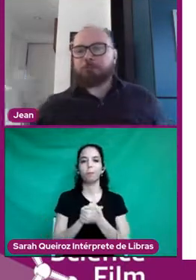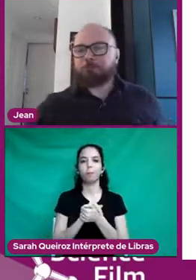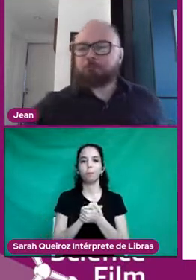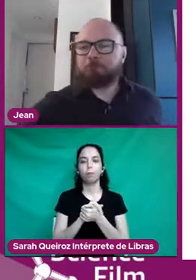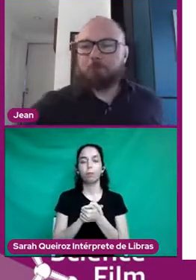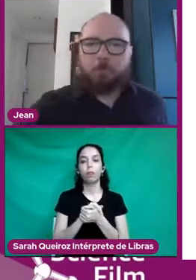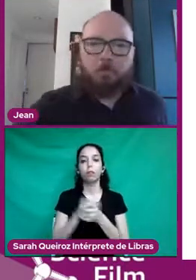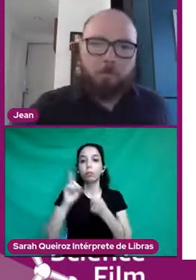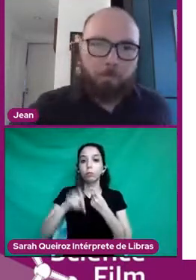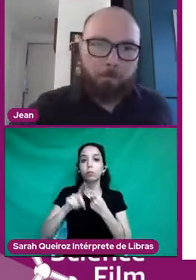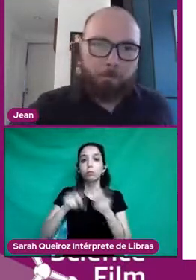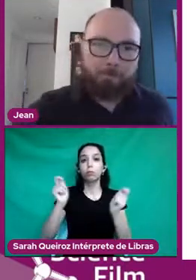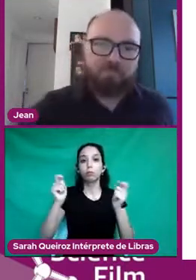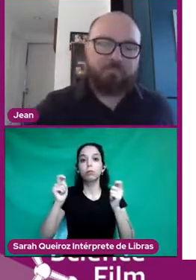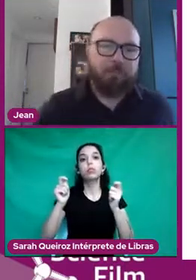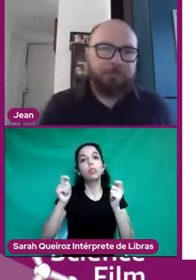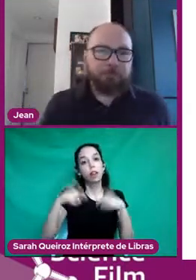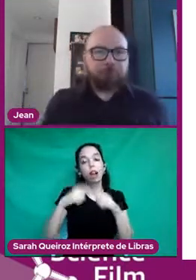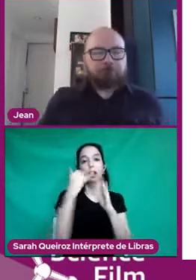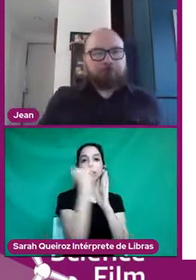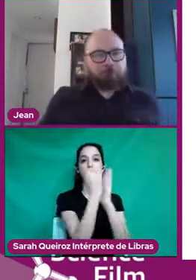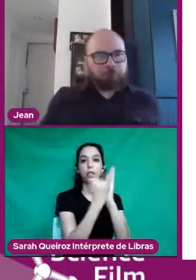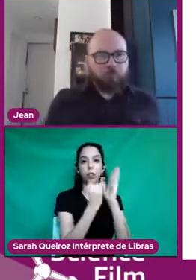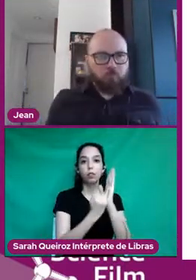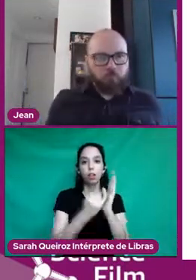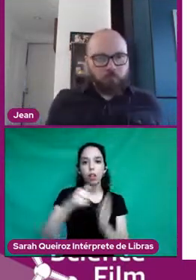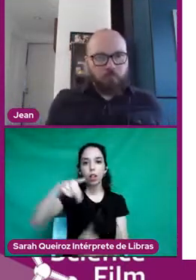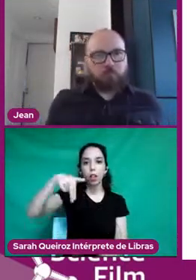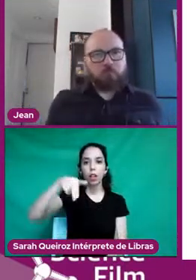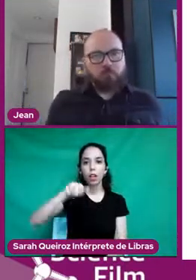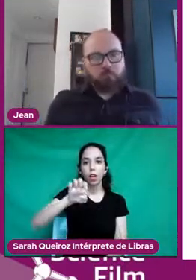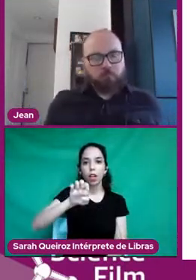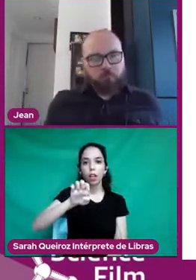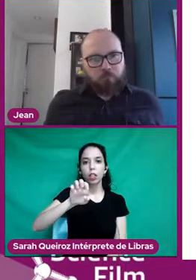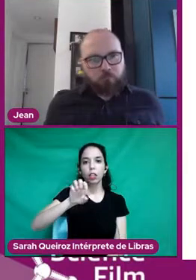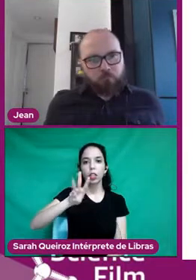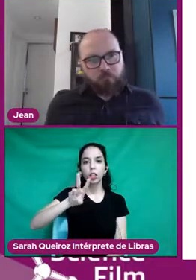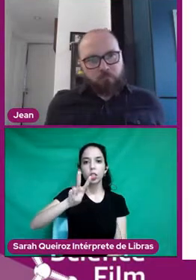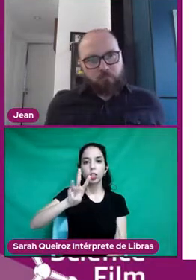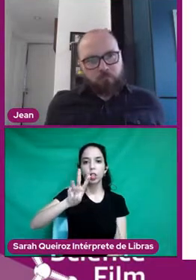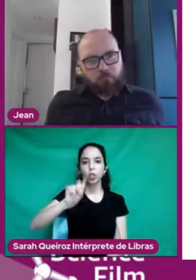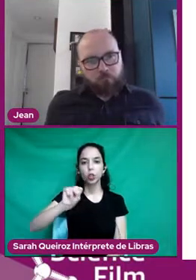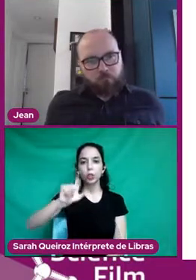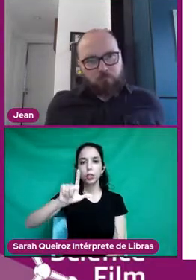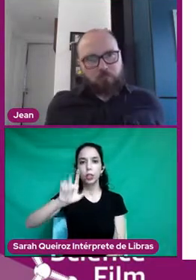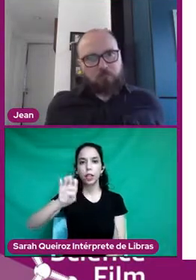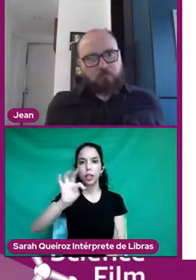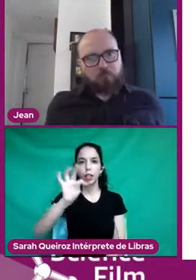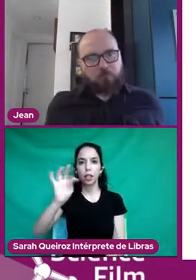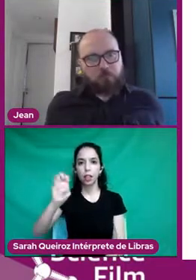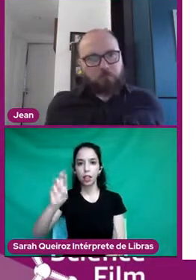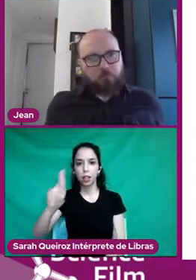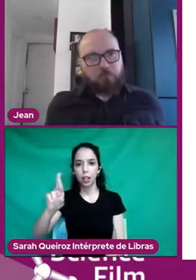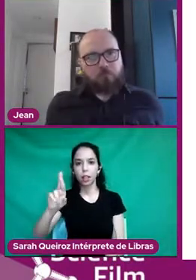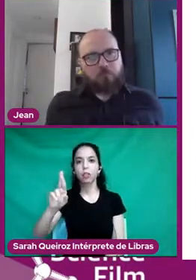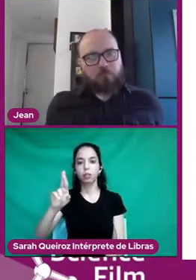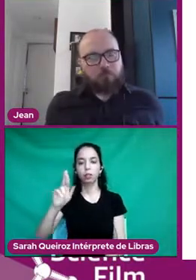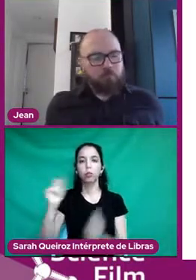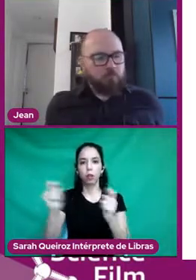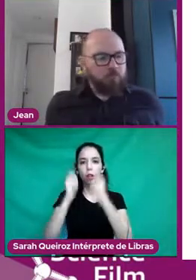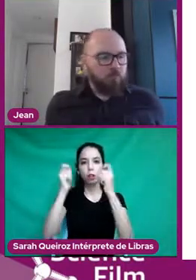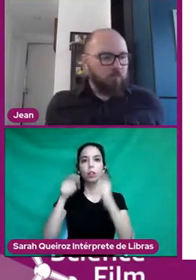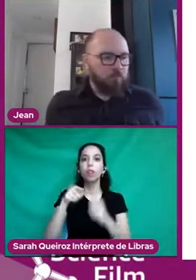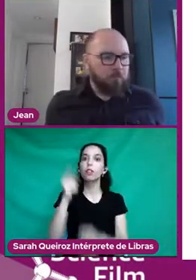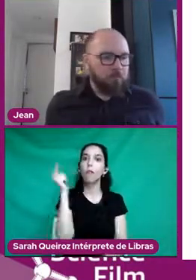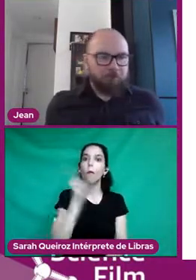Você também pode se inscrever na newsletter do Science, e aí você vai ficar sempre por dentro de todas as atividades que a gente está